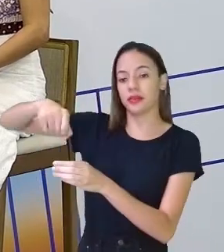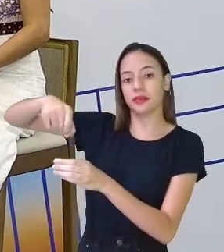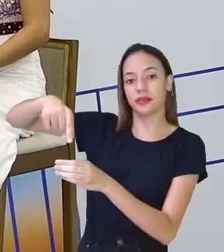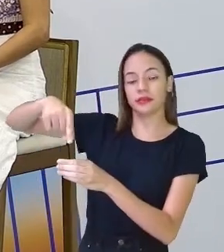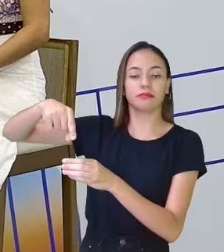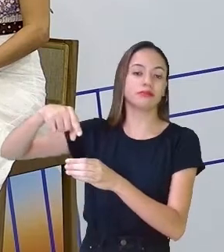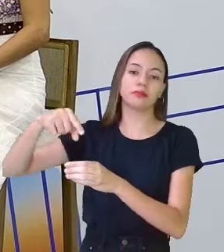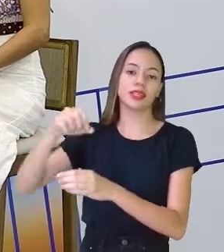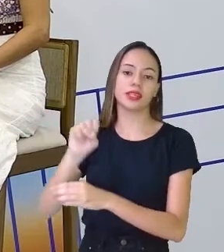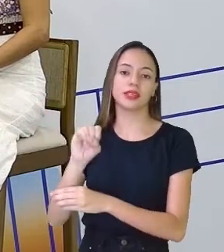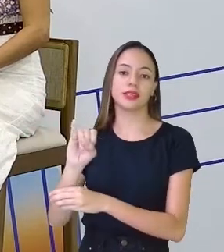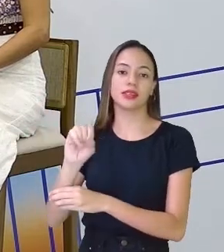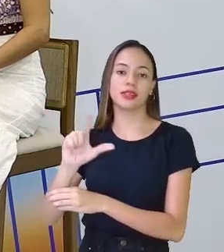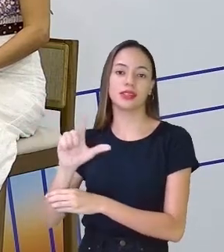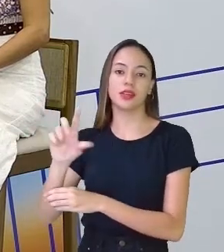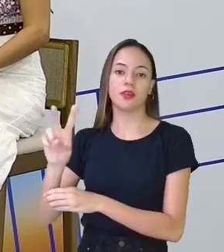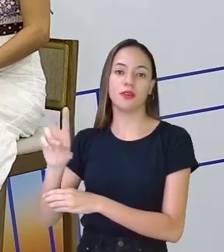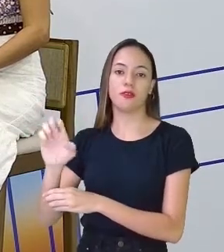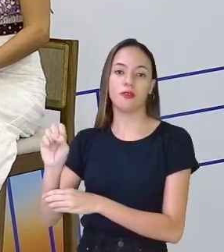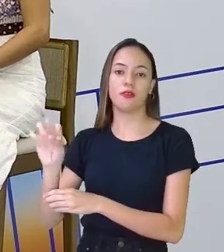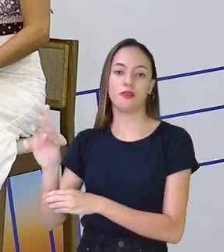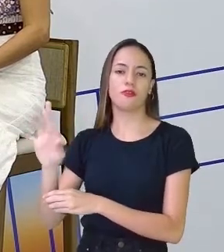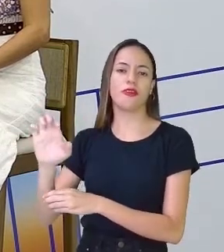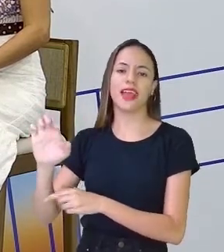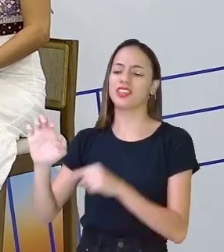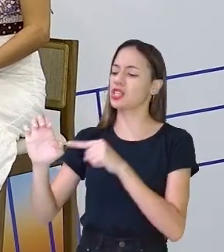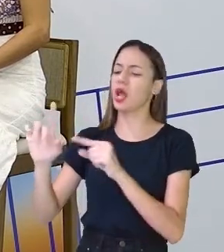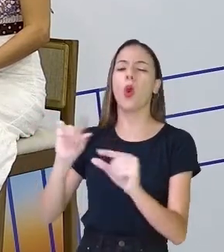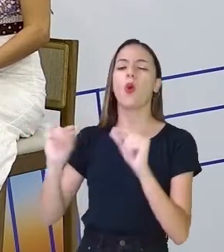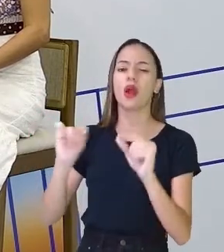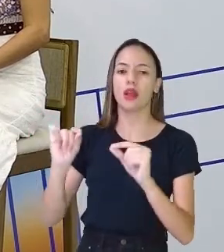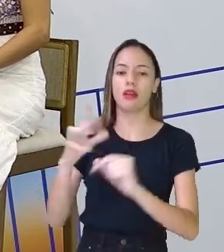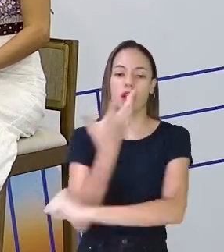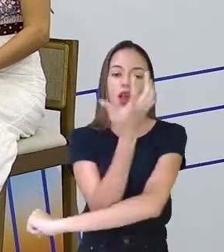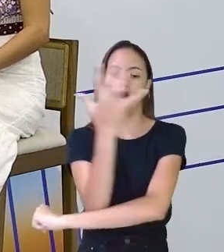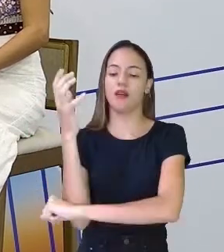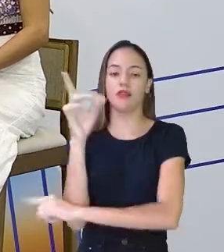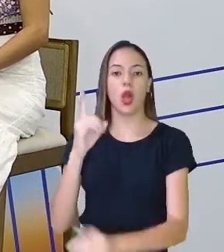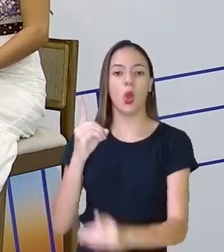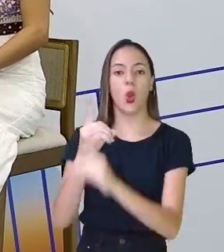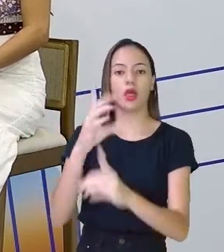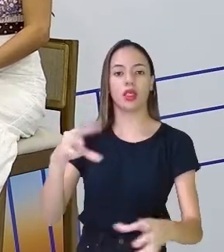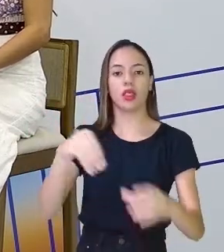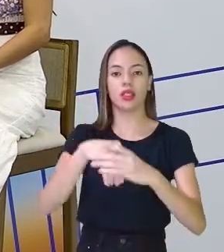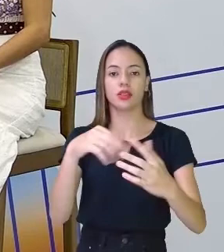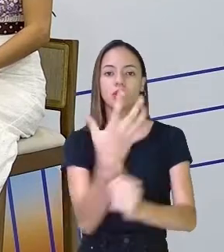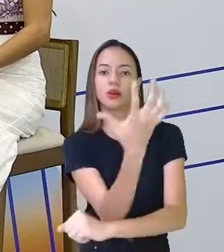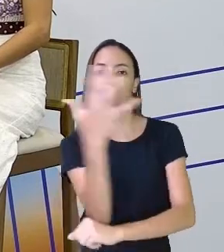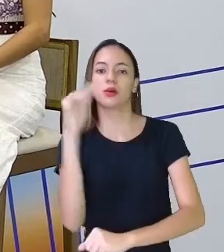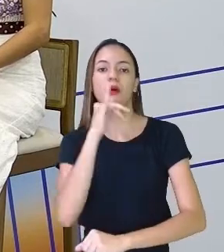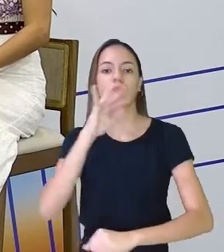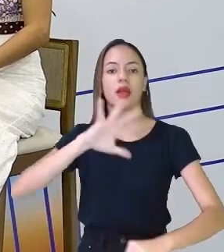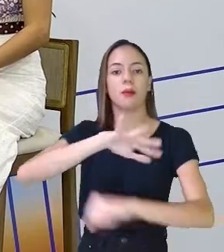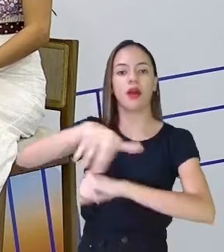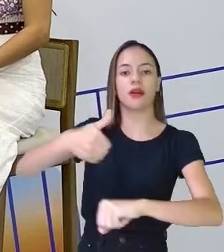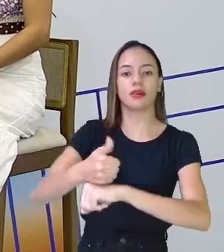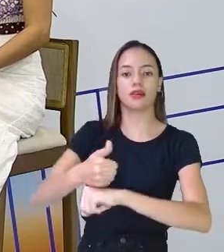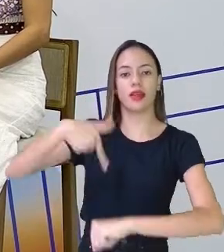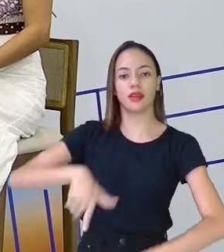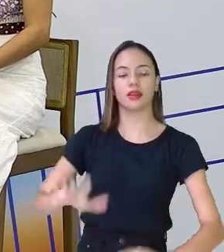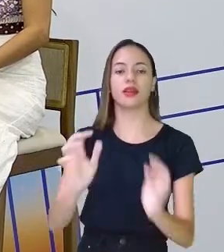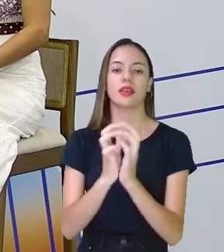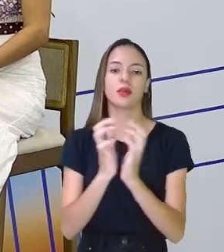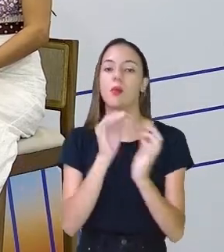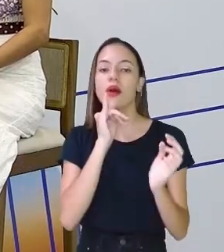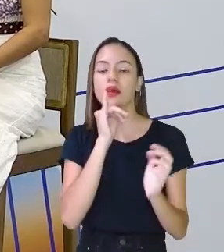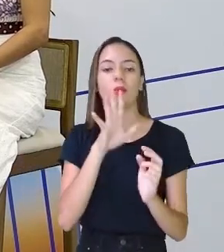silvestre, que são aquelas encontradas na natureza, nos parques do Recife, como da